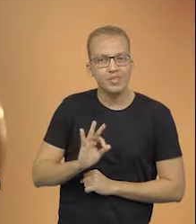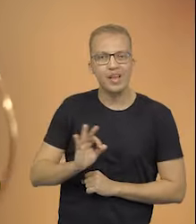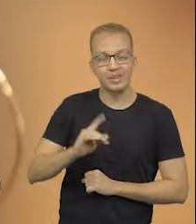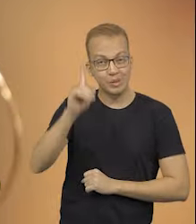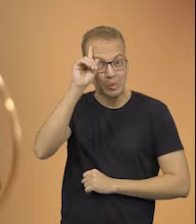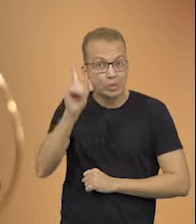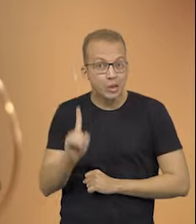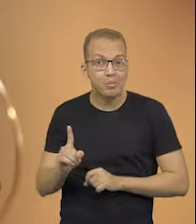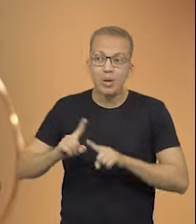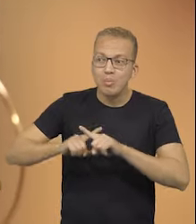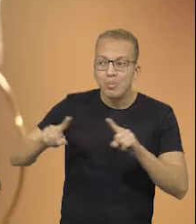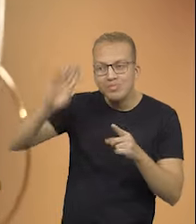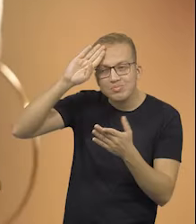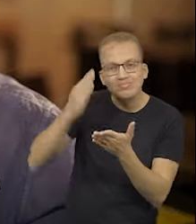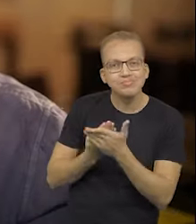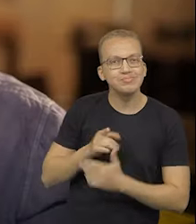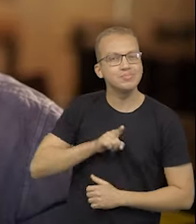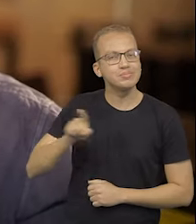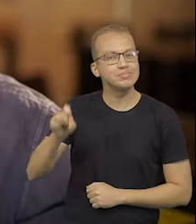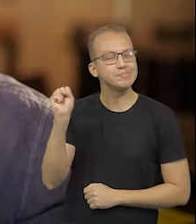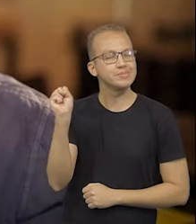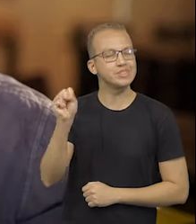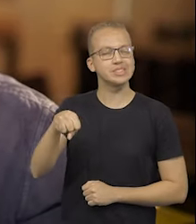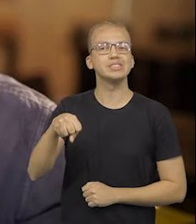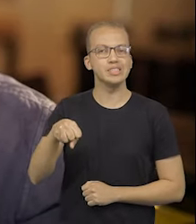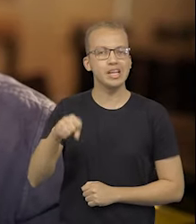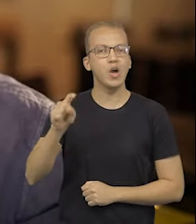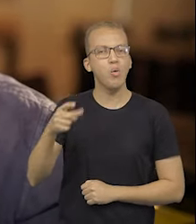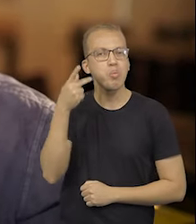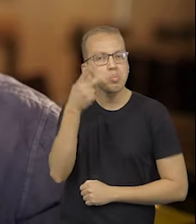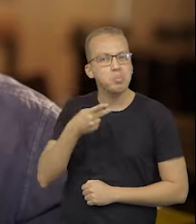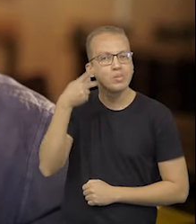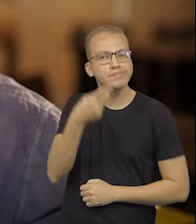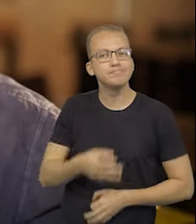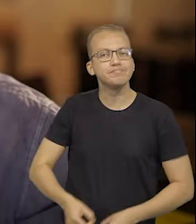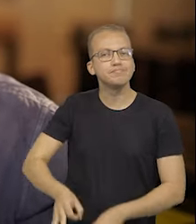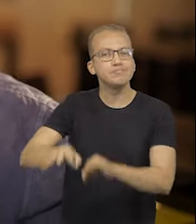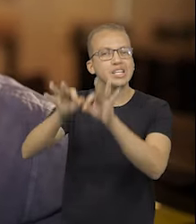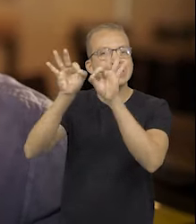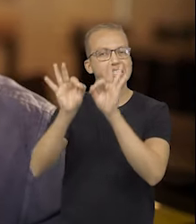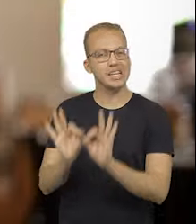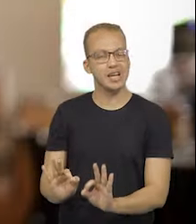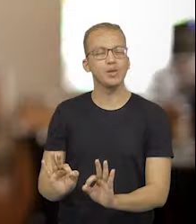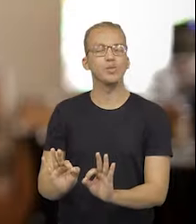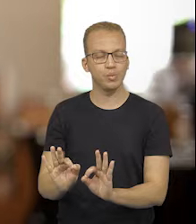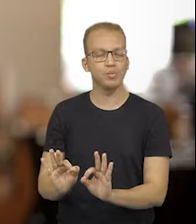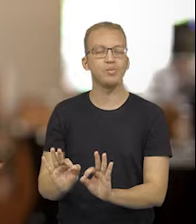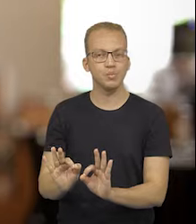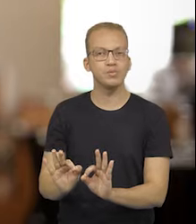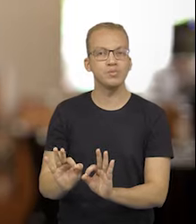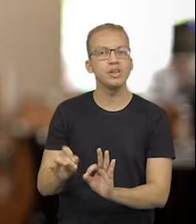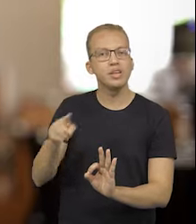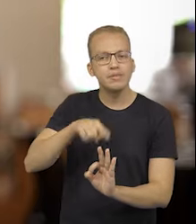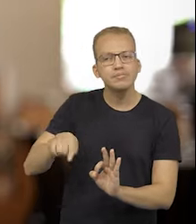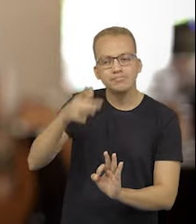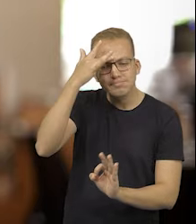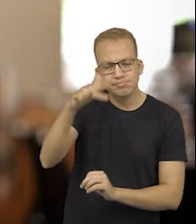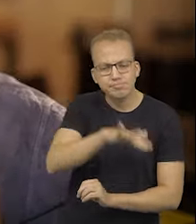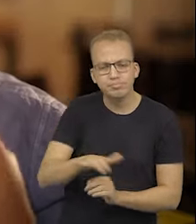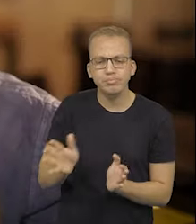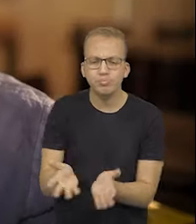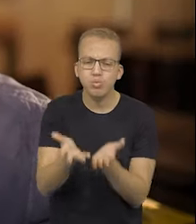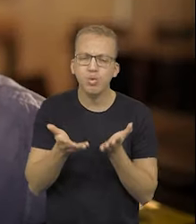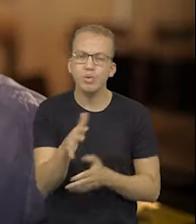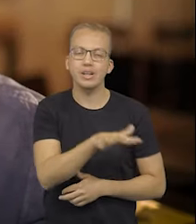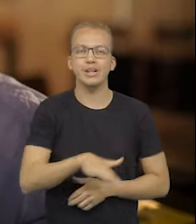Então, assim, eu acredito que ele é, sim, um político certo, correto, que incentiva muitas pessoas, principalmente